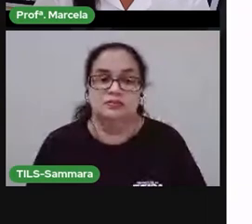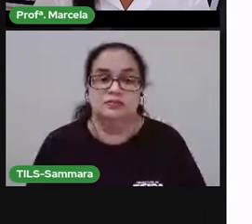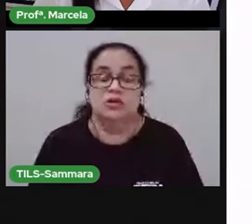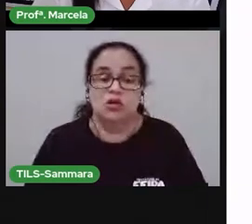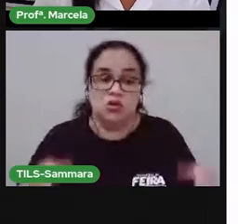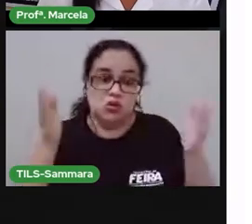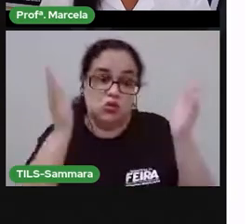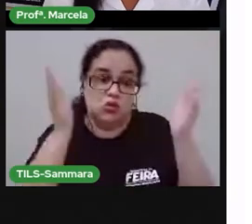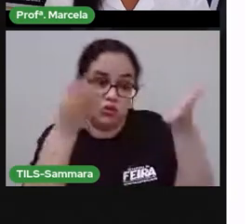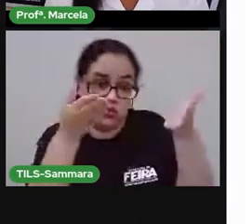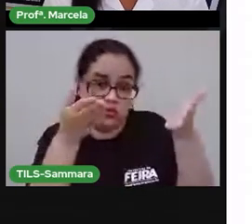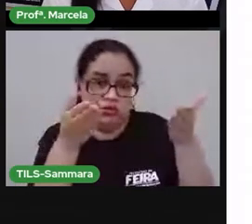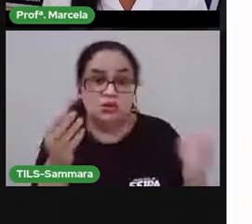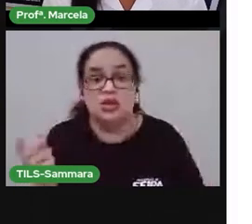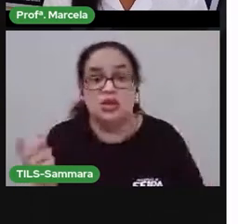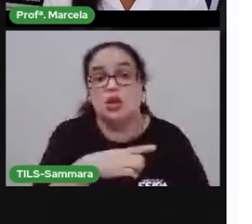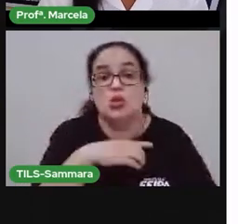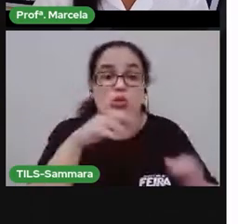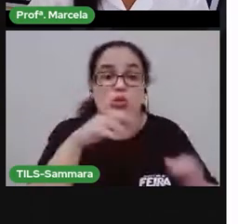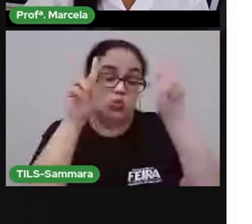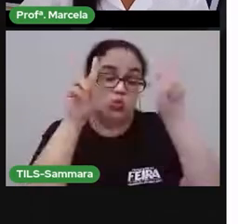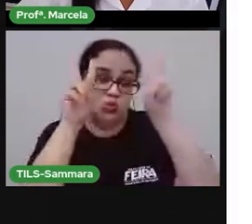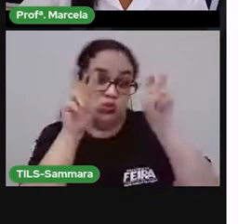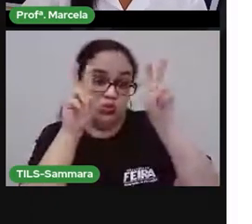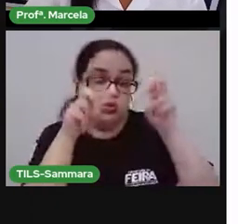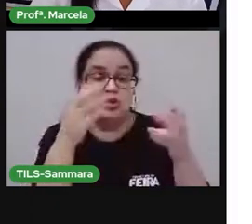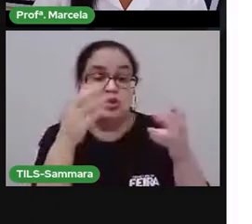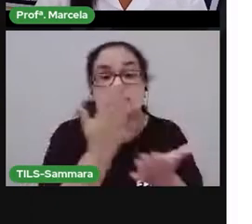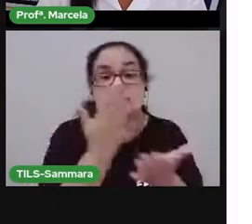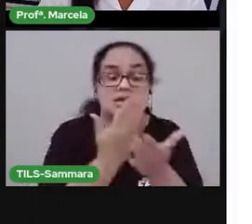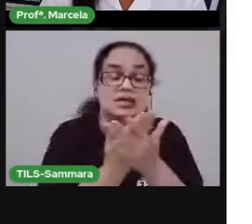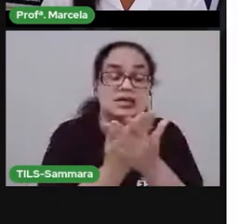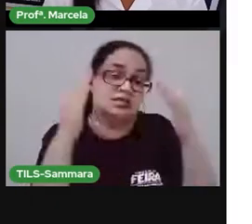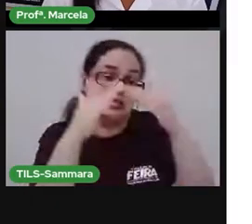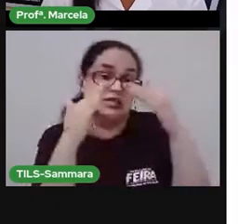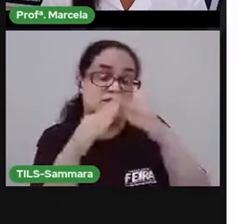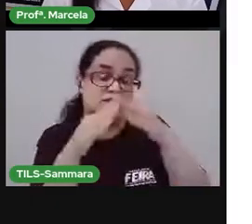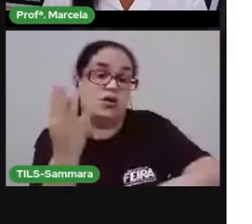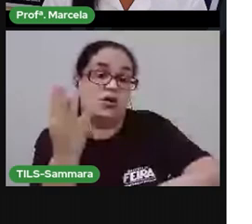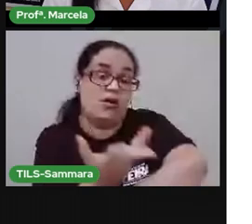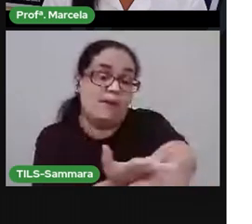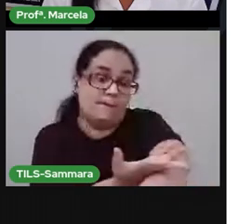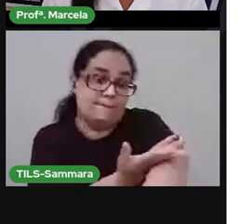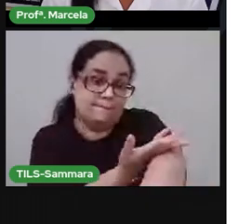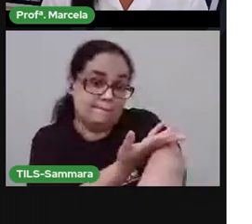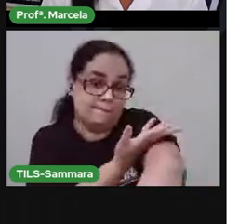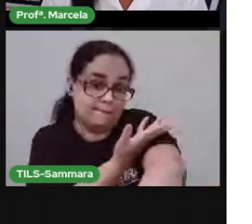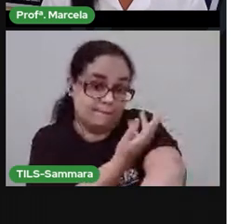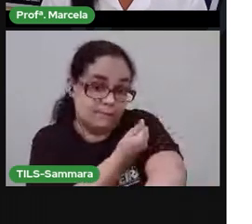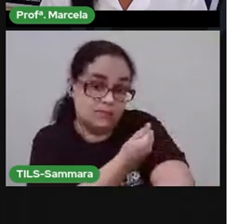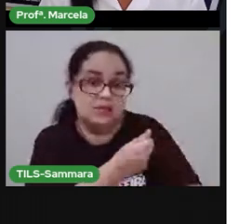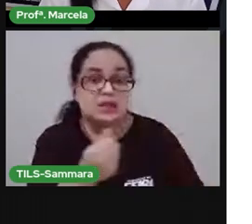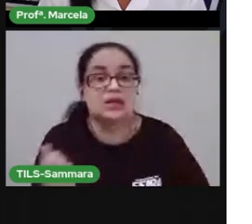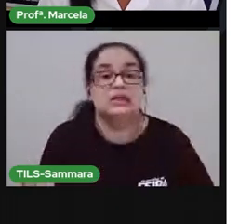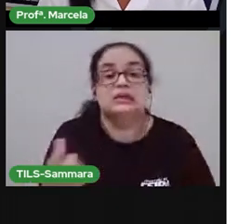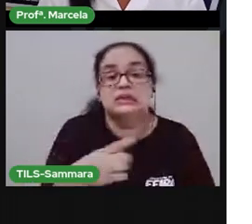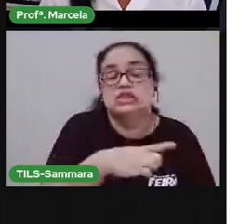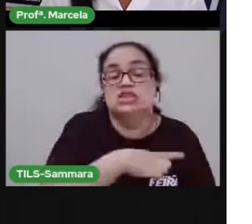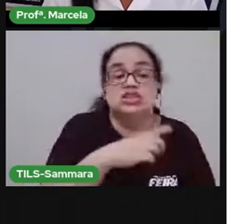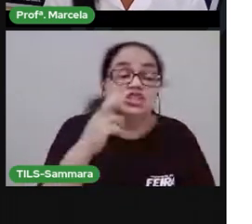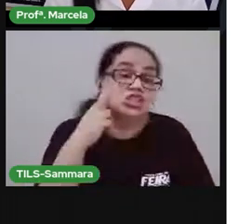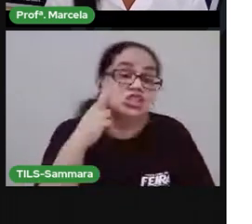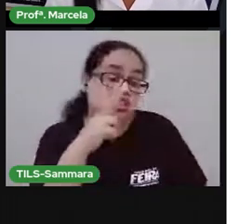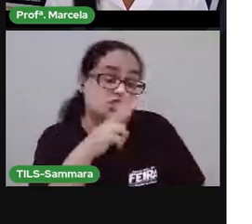Hoje o assunto da aula vai ser casa e emoções. A gente já viu